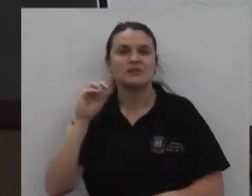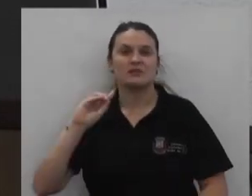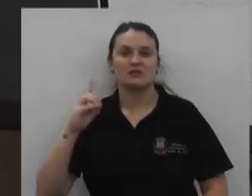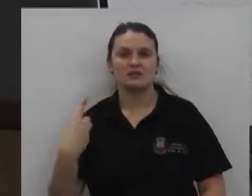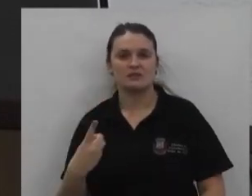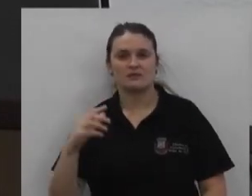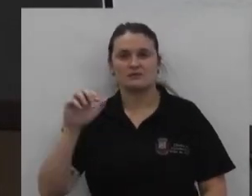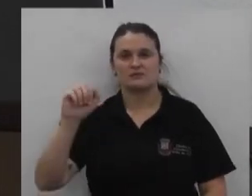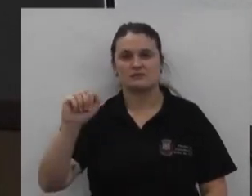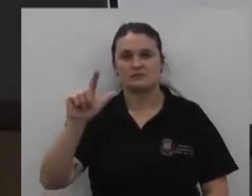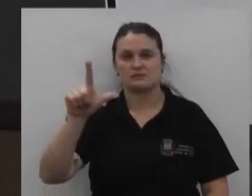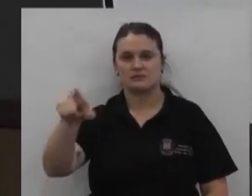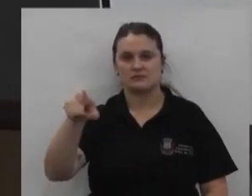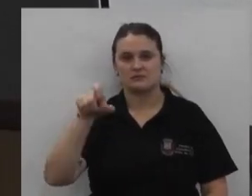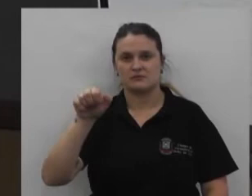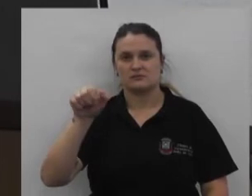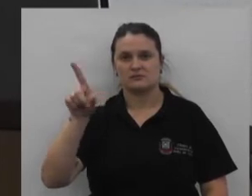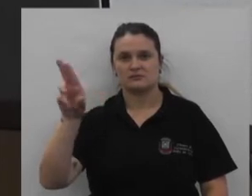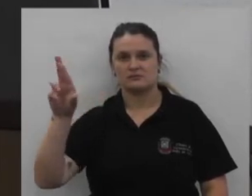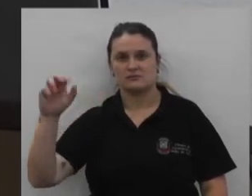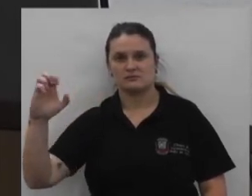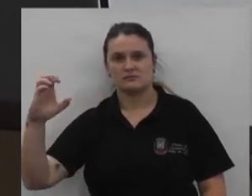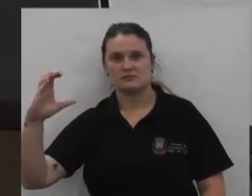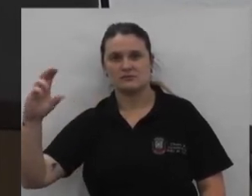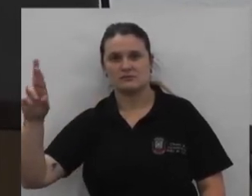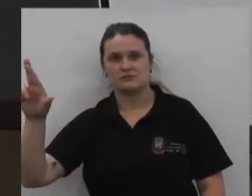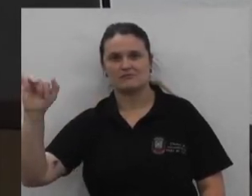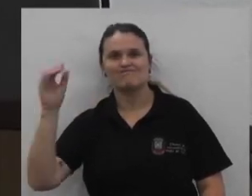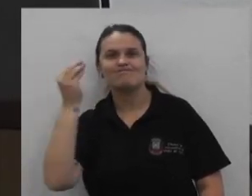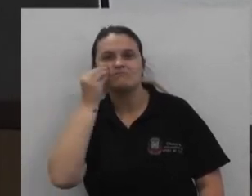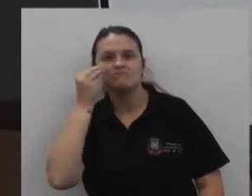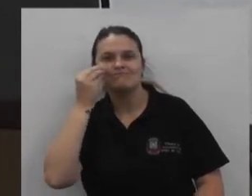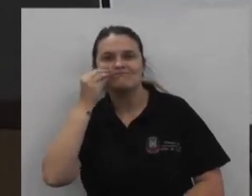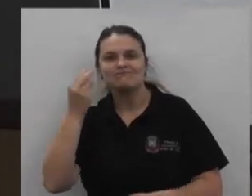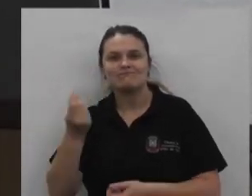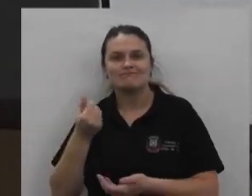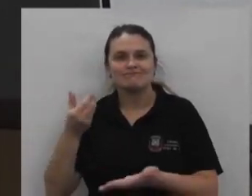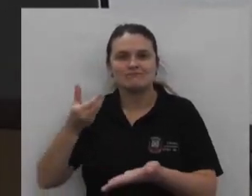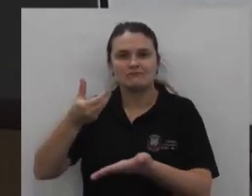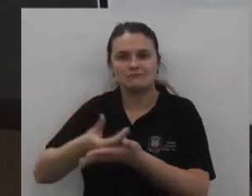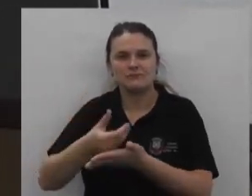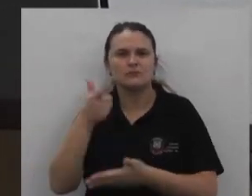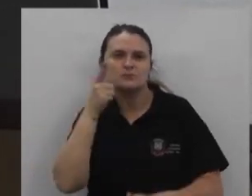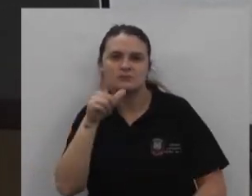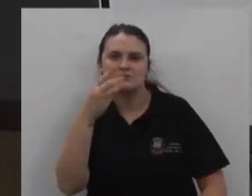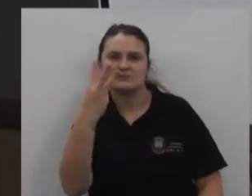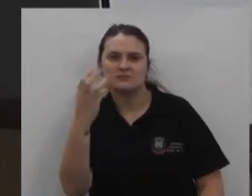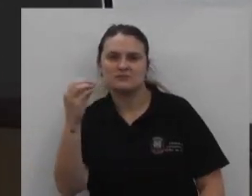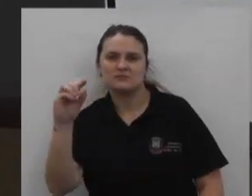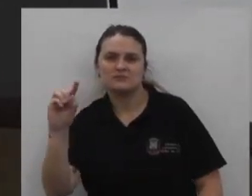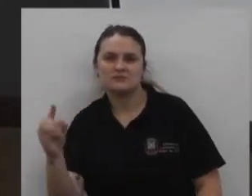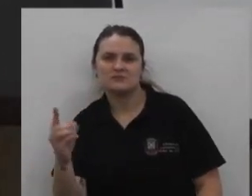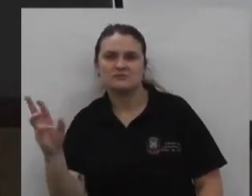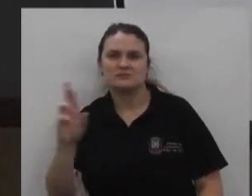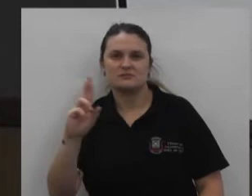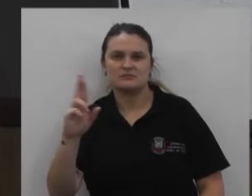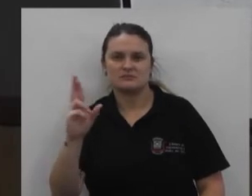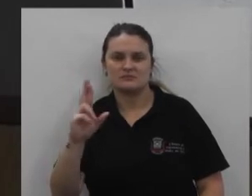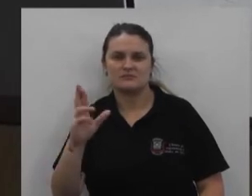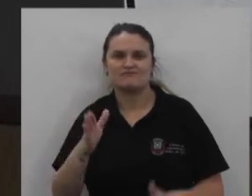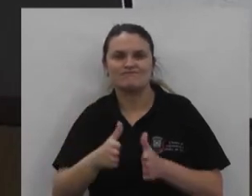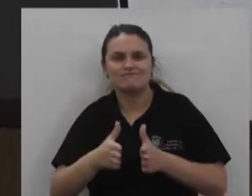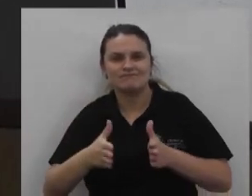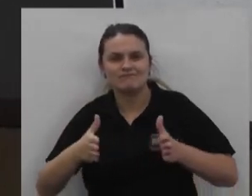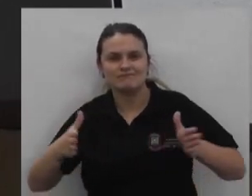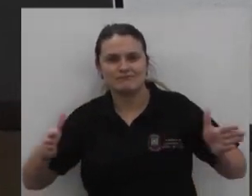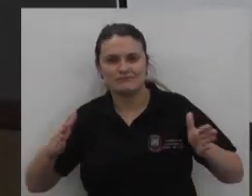do deputado Alexandre Cury Emendas De 300 mil Para ampliar Aquele